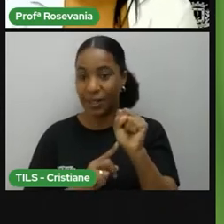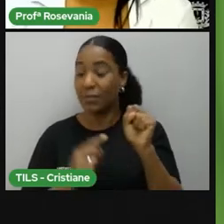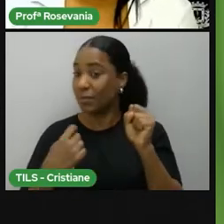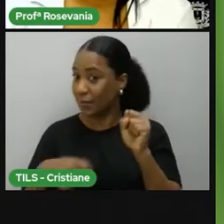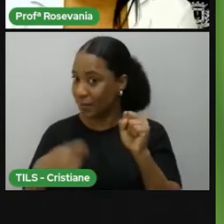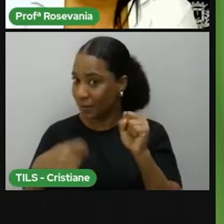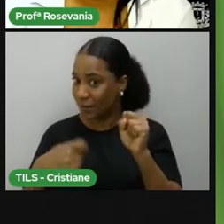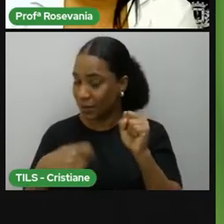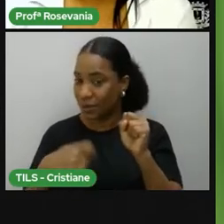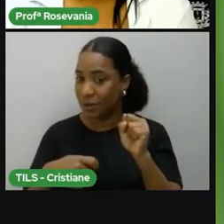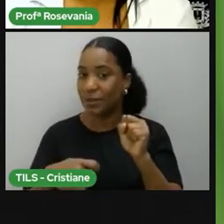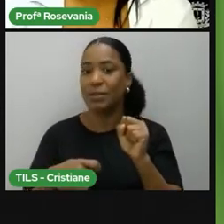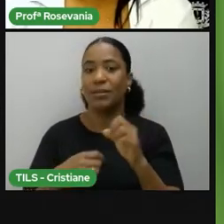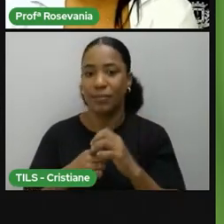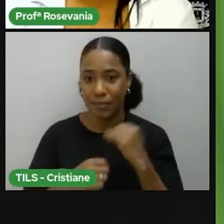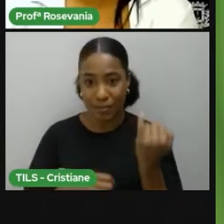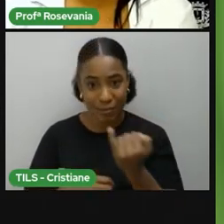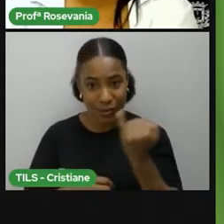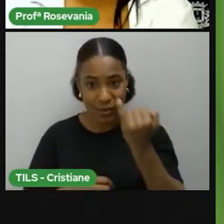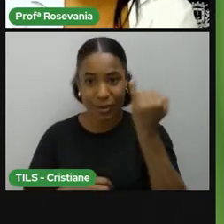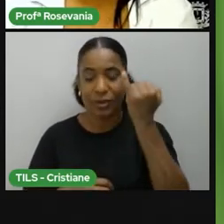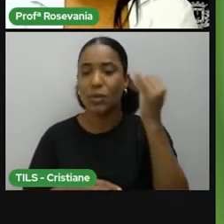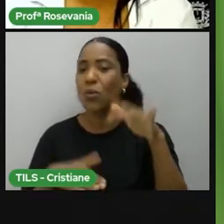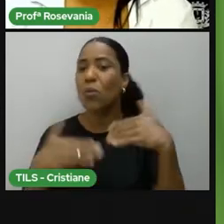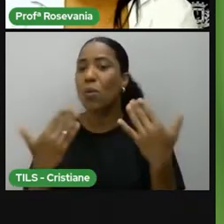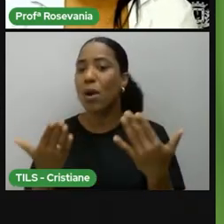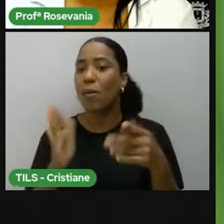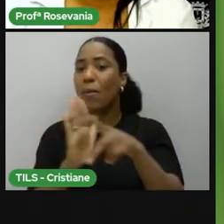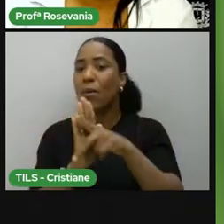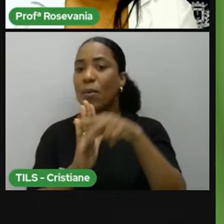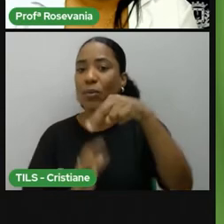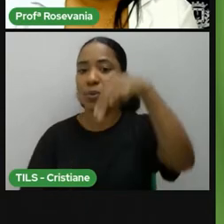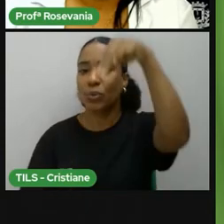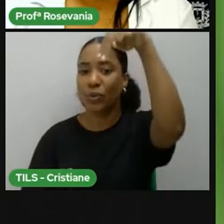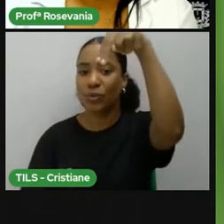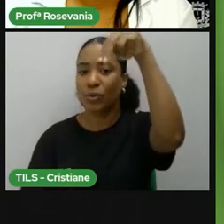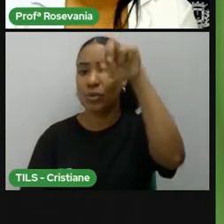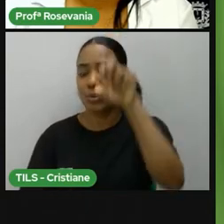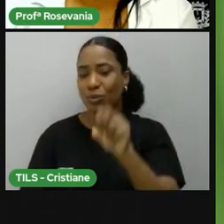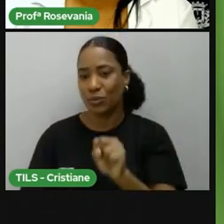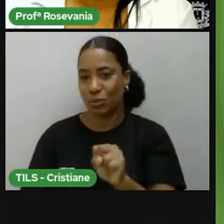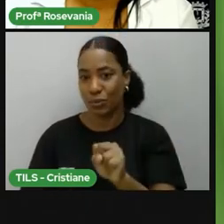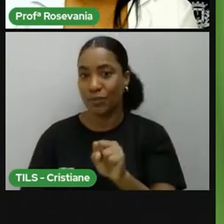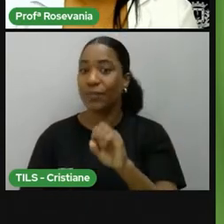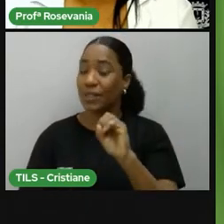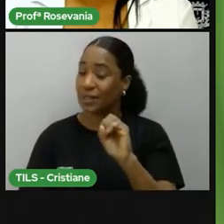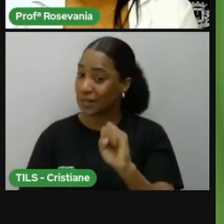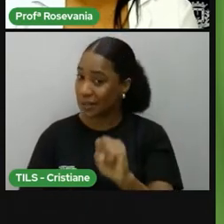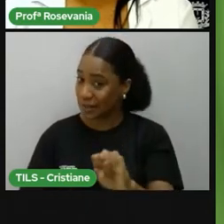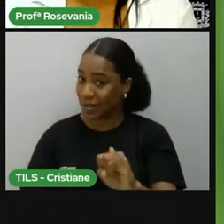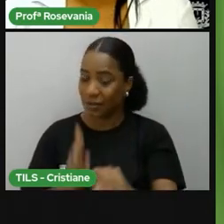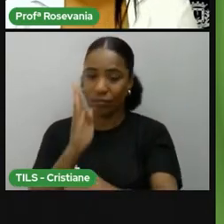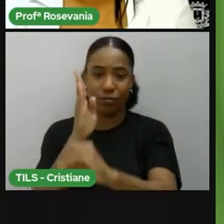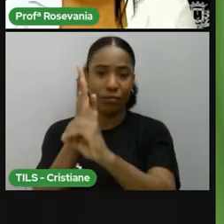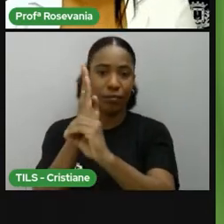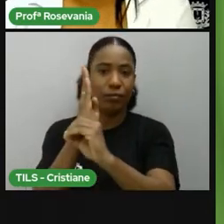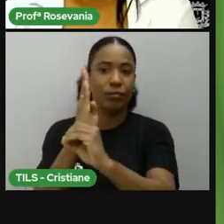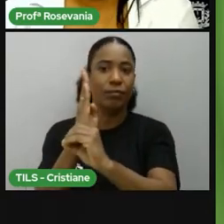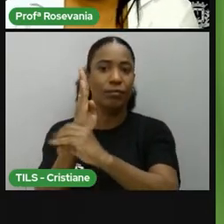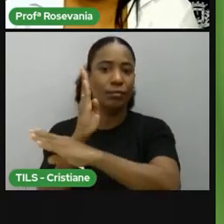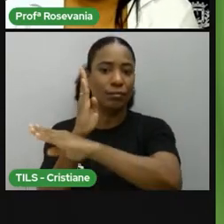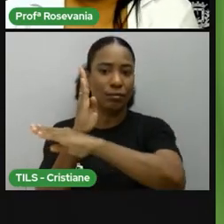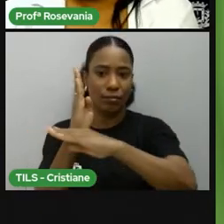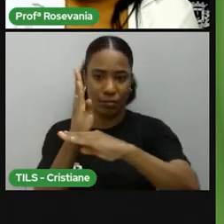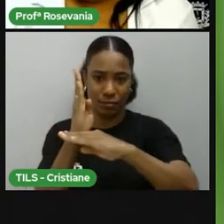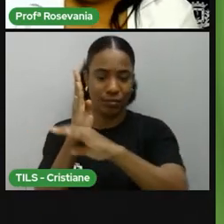certo? Eu tenho que informar em qual hemisfério está. Eu só não preciso informar o hemisfério se ele estiver exatamente na linha